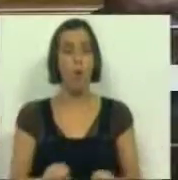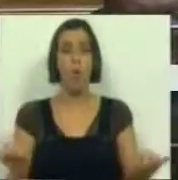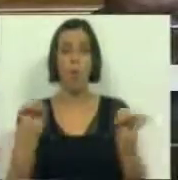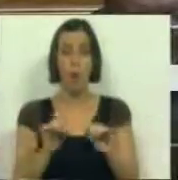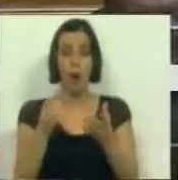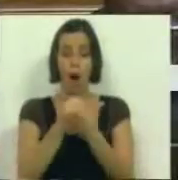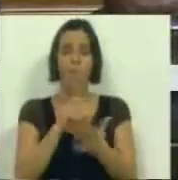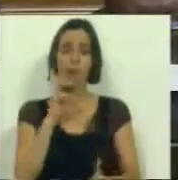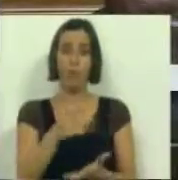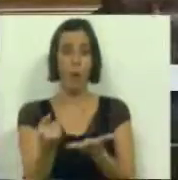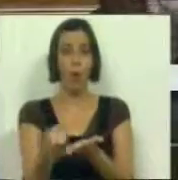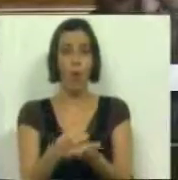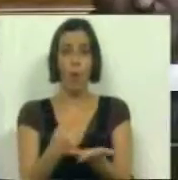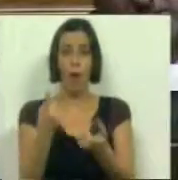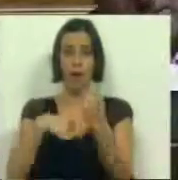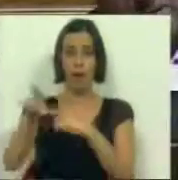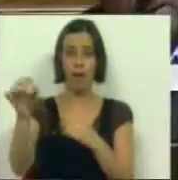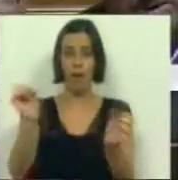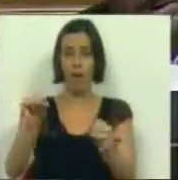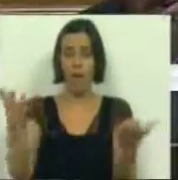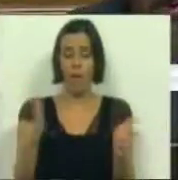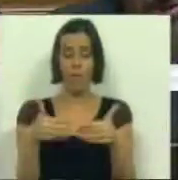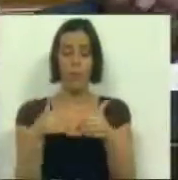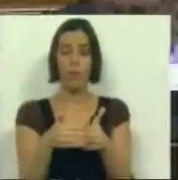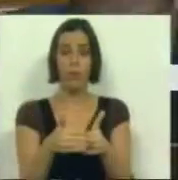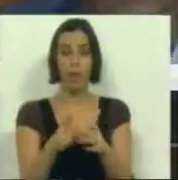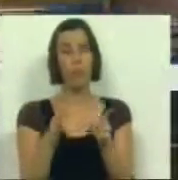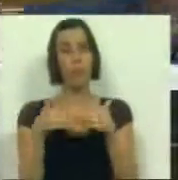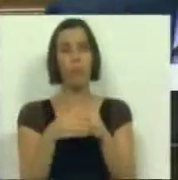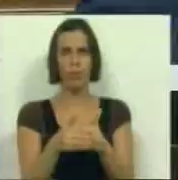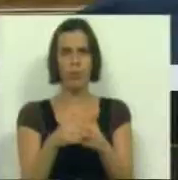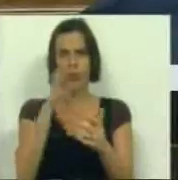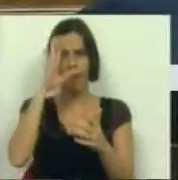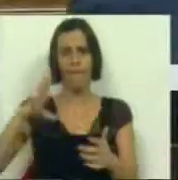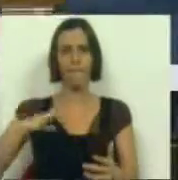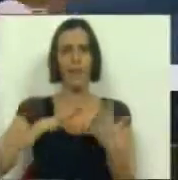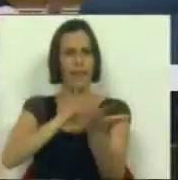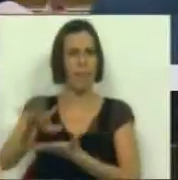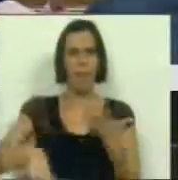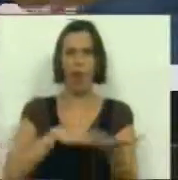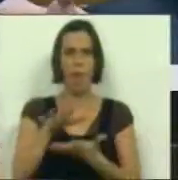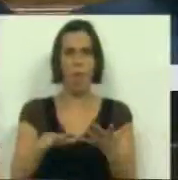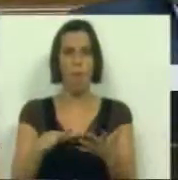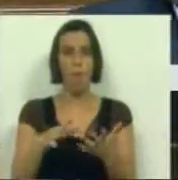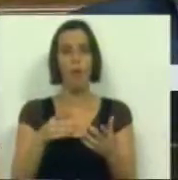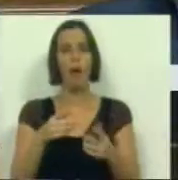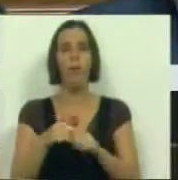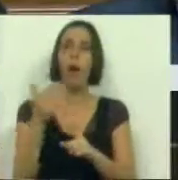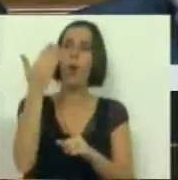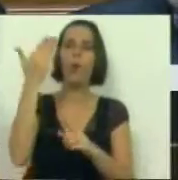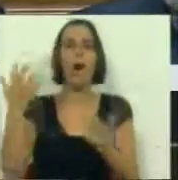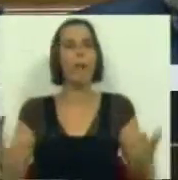evidentemente nenhuma resposta da vossa parte. O processo foi um processo trapalhão e coroado